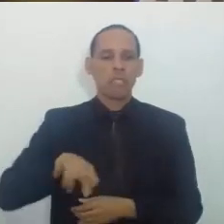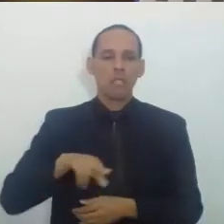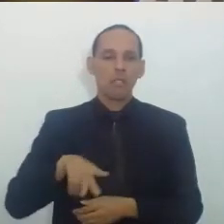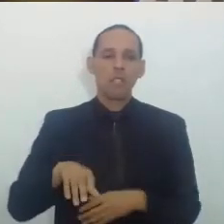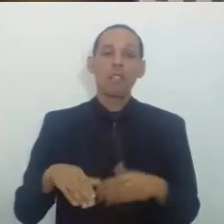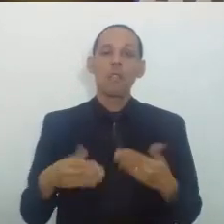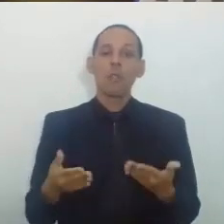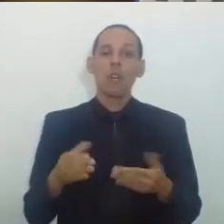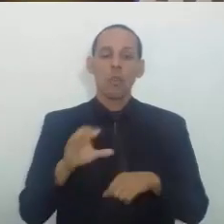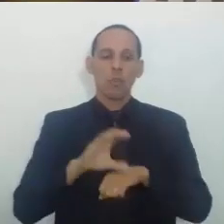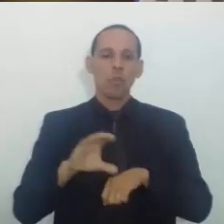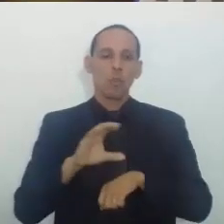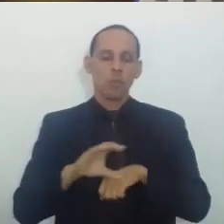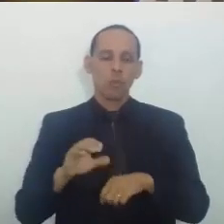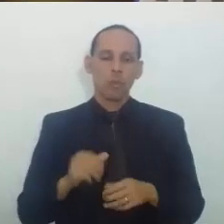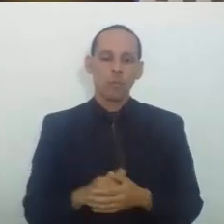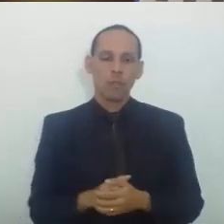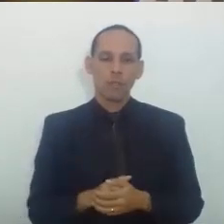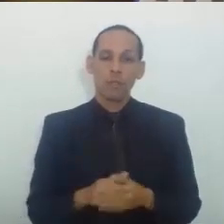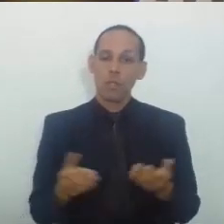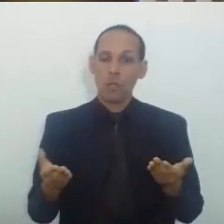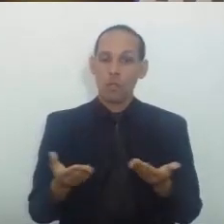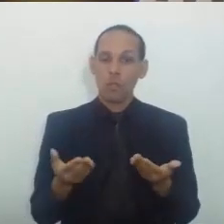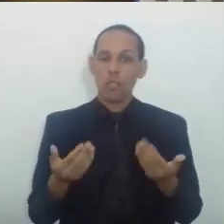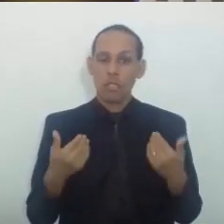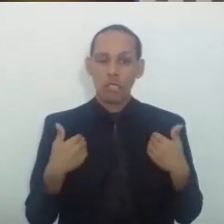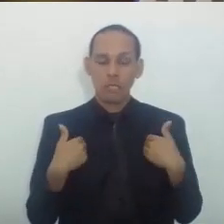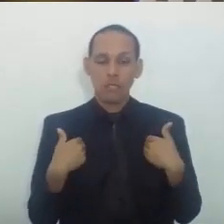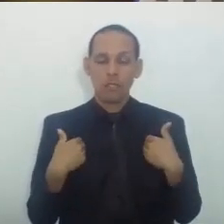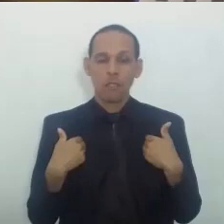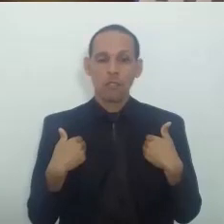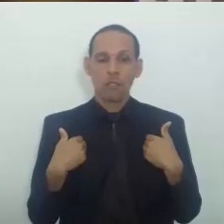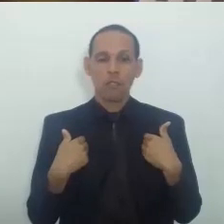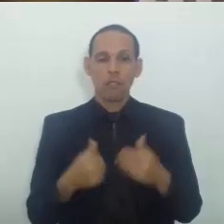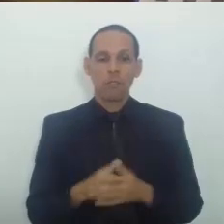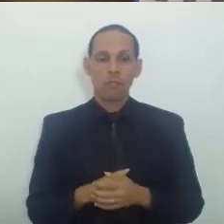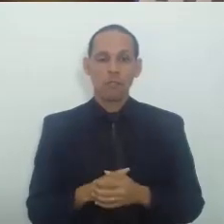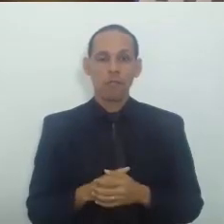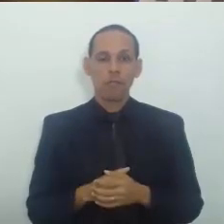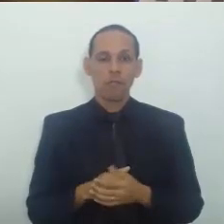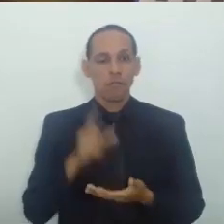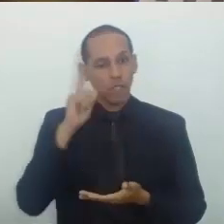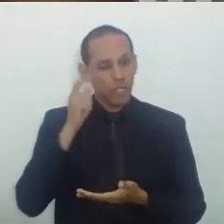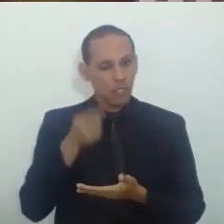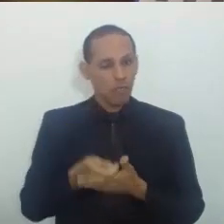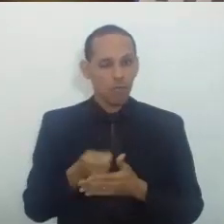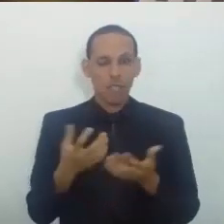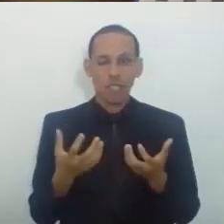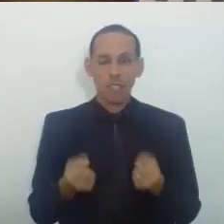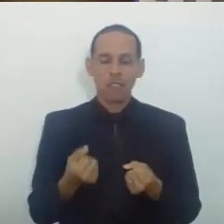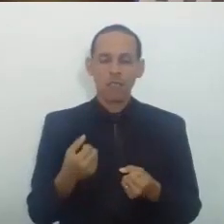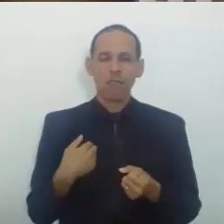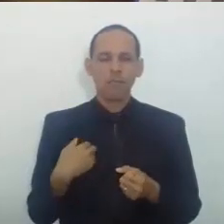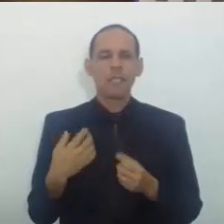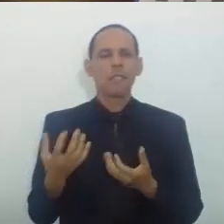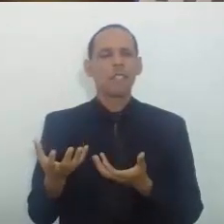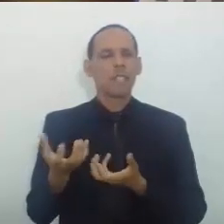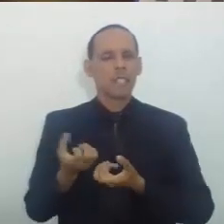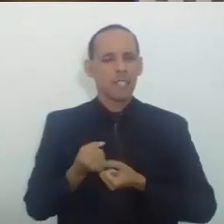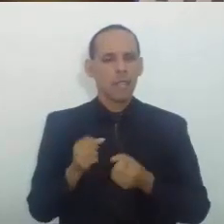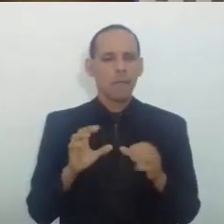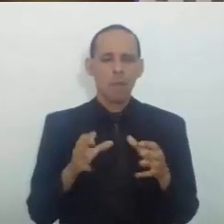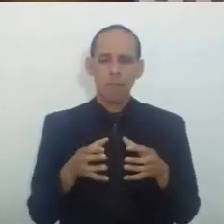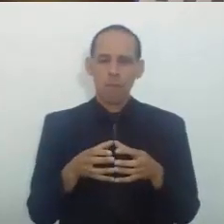E que hoje Eu estou me curvando A essa Decisão Recebi Vários Várias comissões De